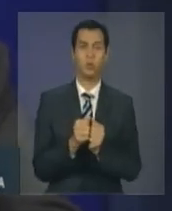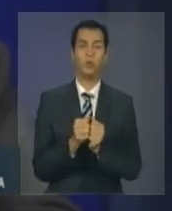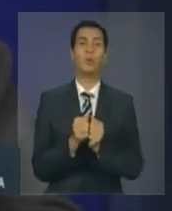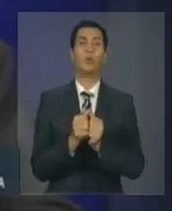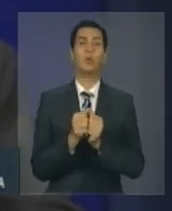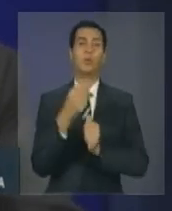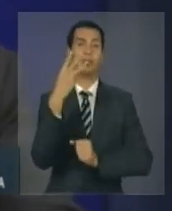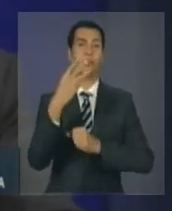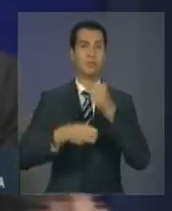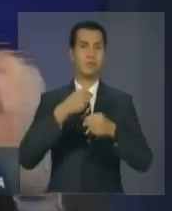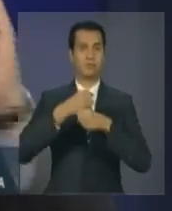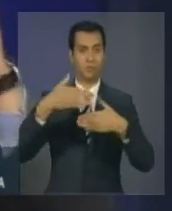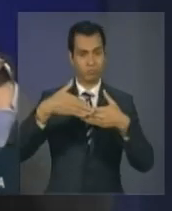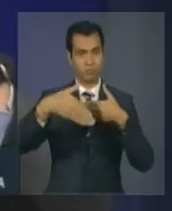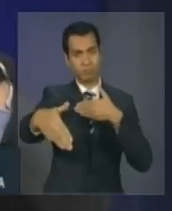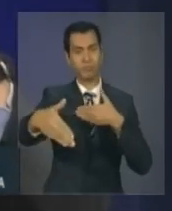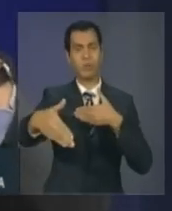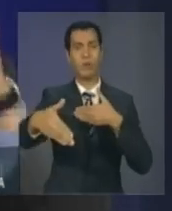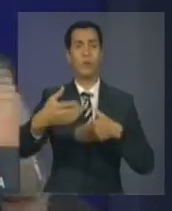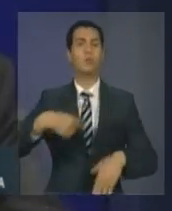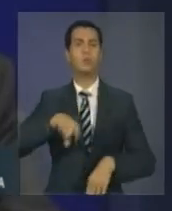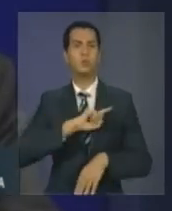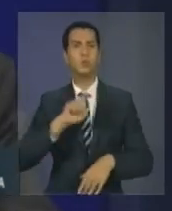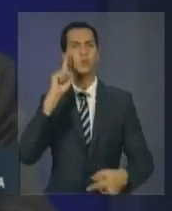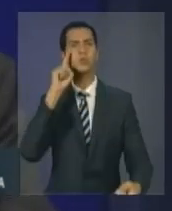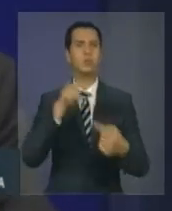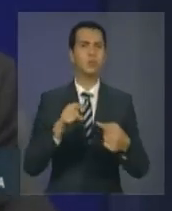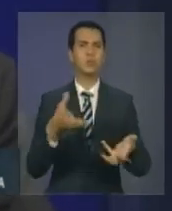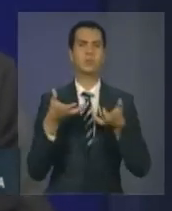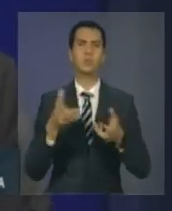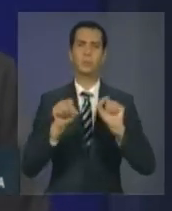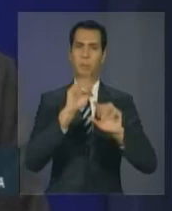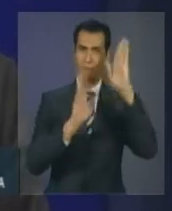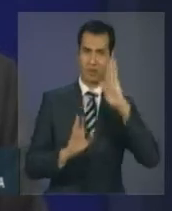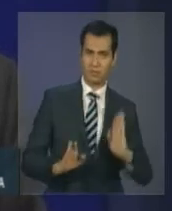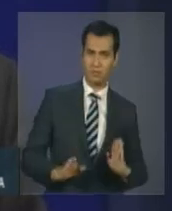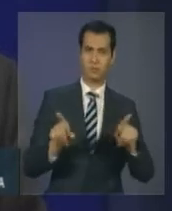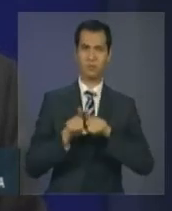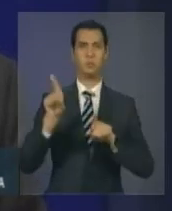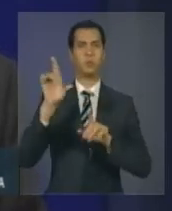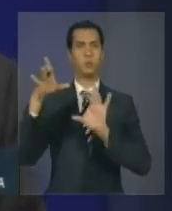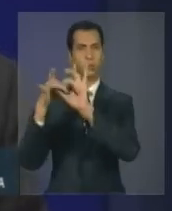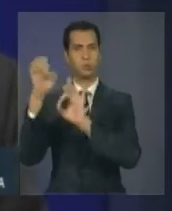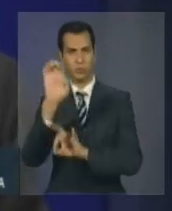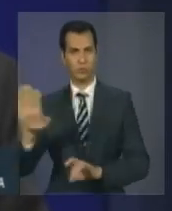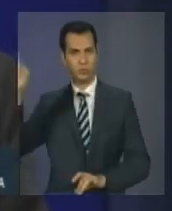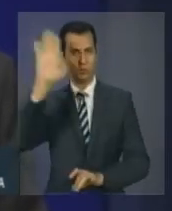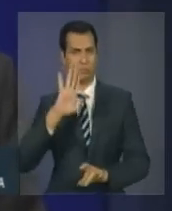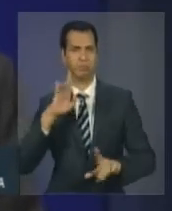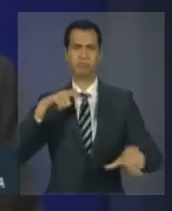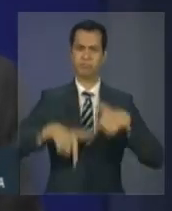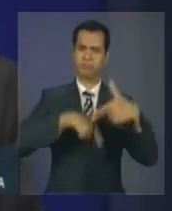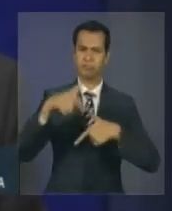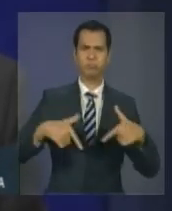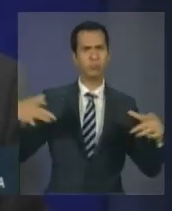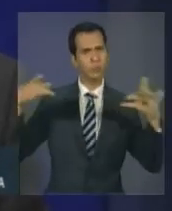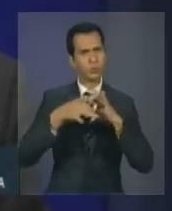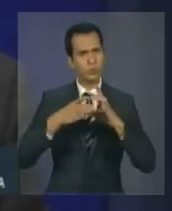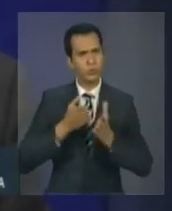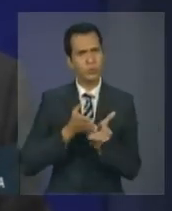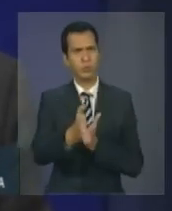visa promover uma maior convergência entre a União Europeia e o Brasil em algumas questões-chave, onde já temos diálogo